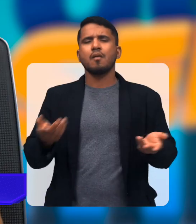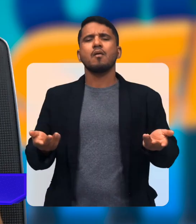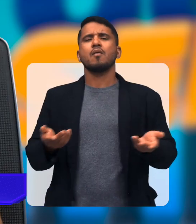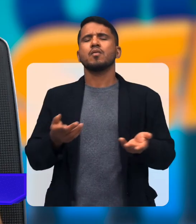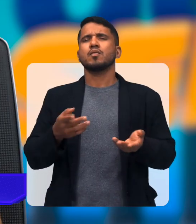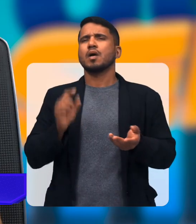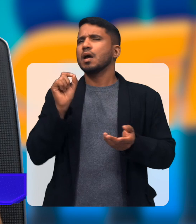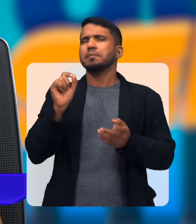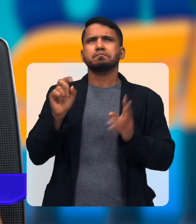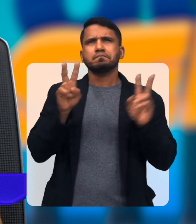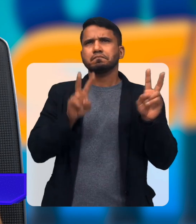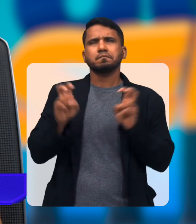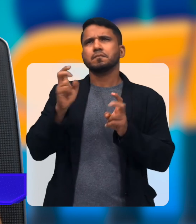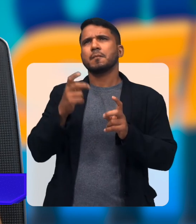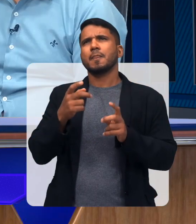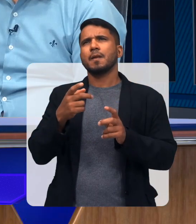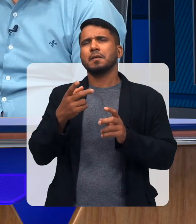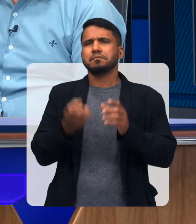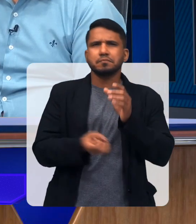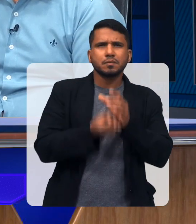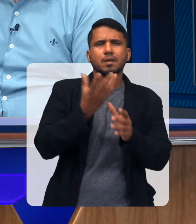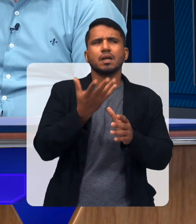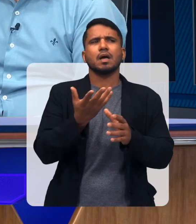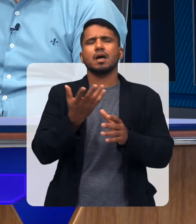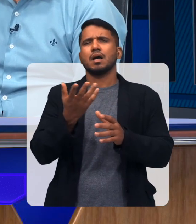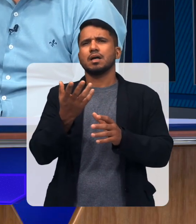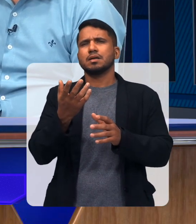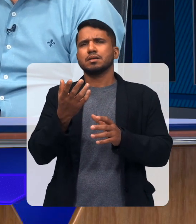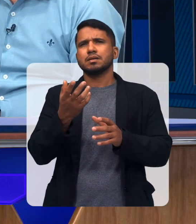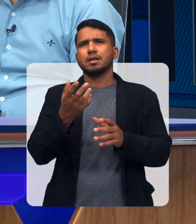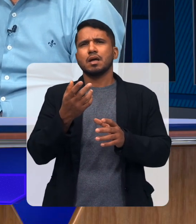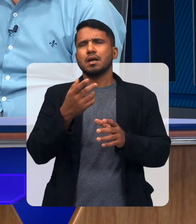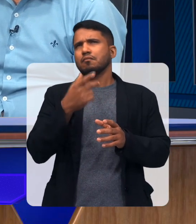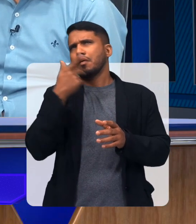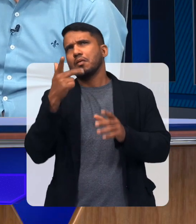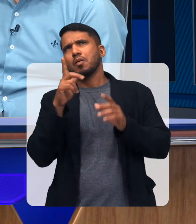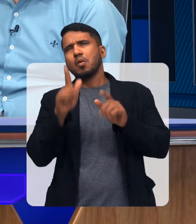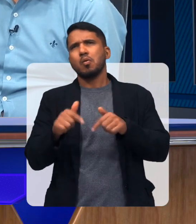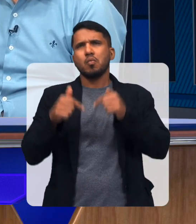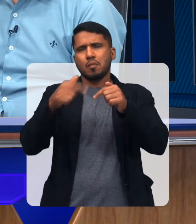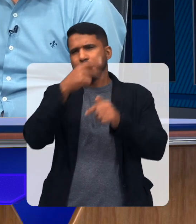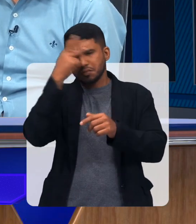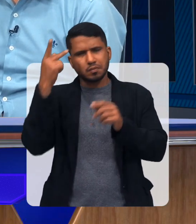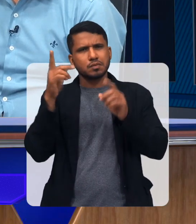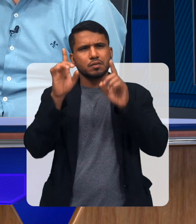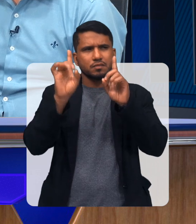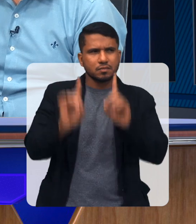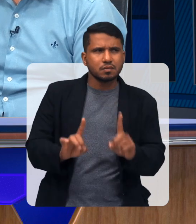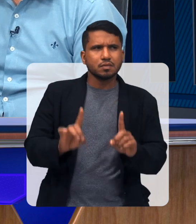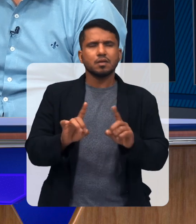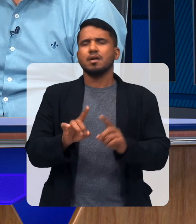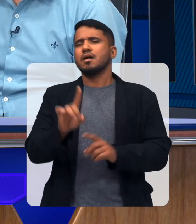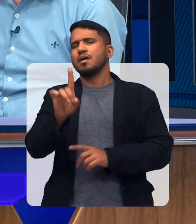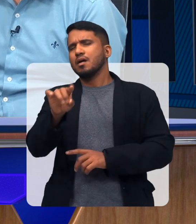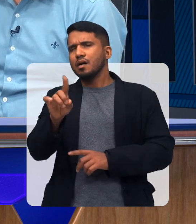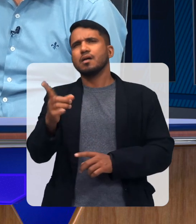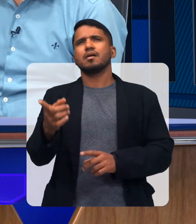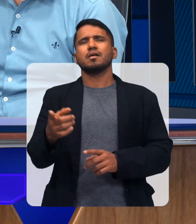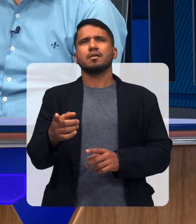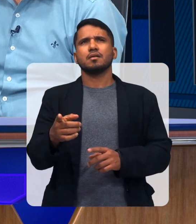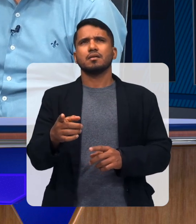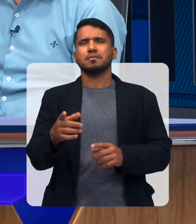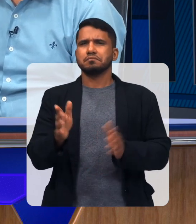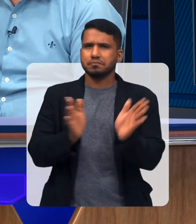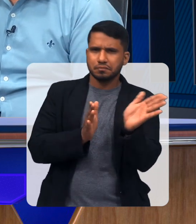conseguiu E quando nós falamos atualmente o discurso implantado na nossa luta Na luta das pessoas